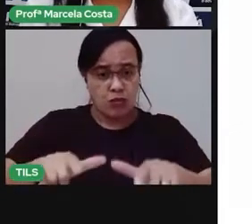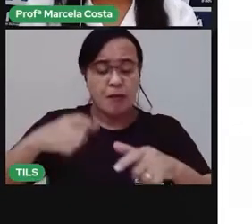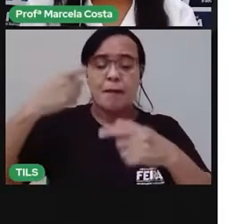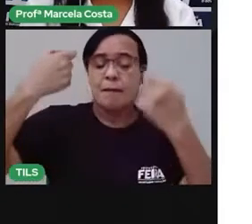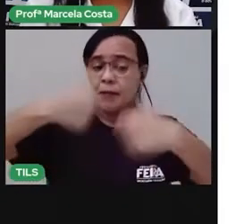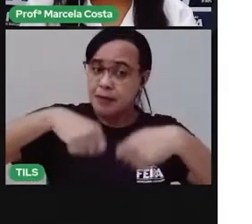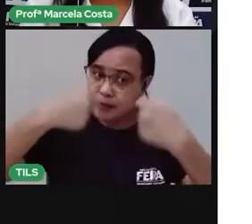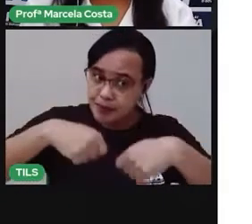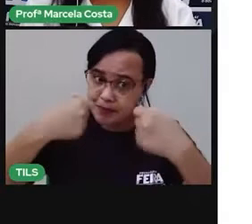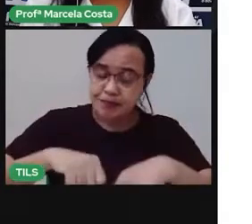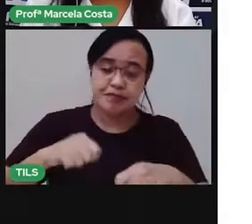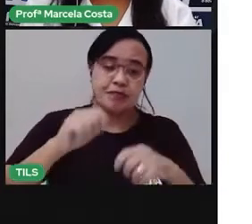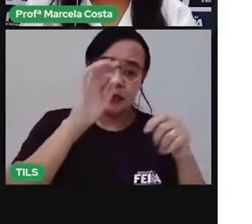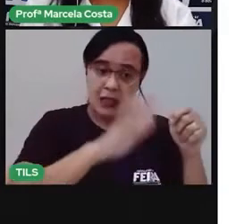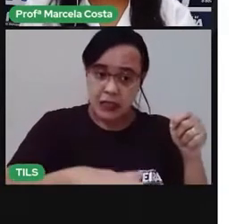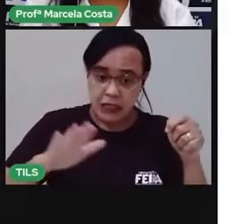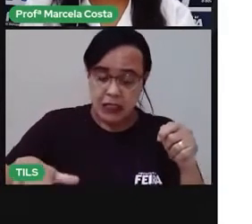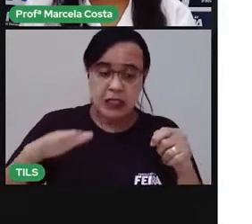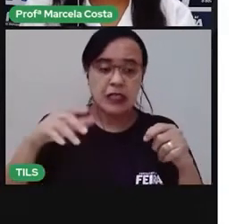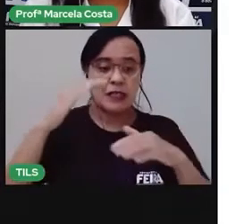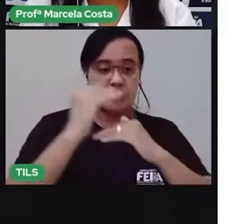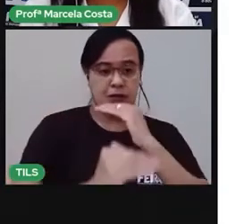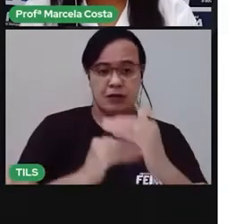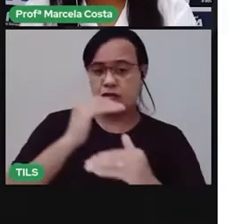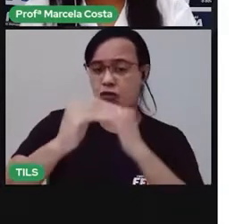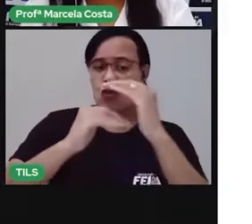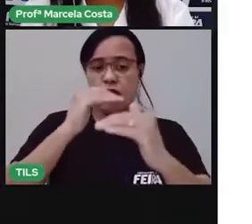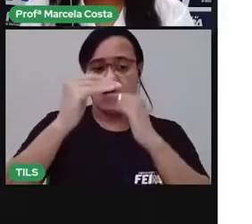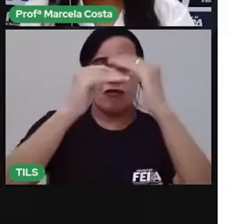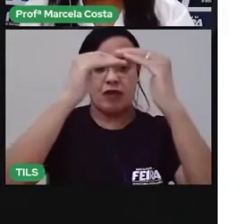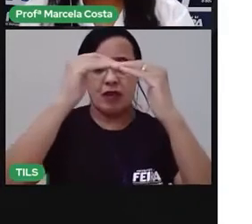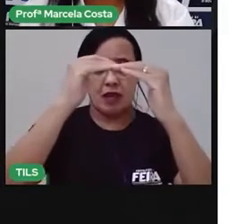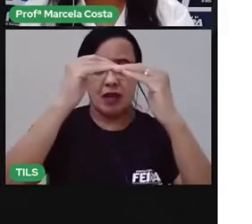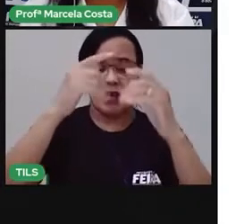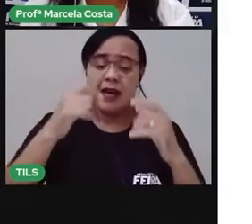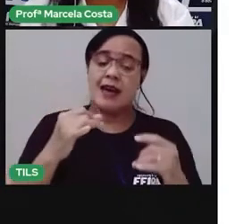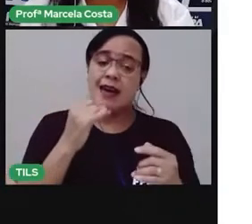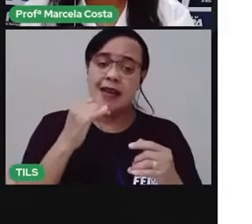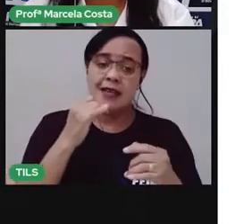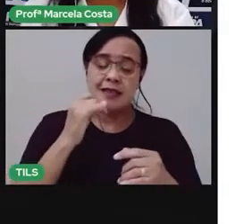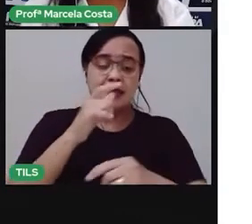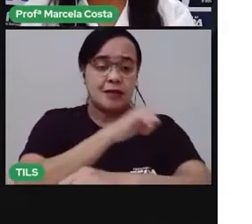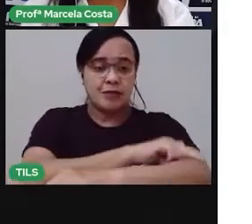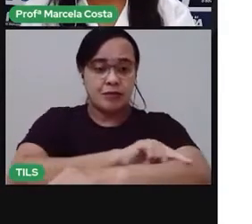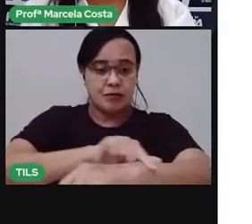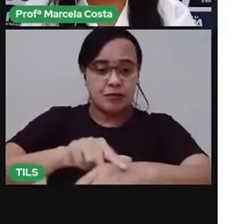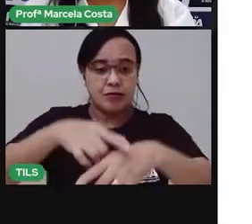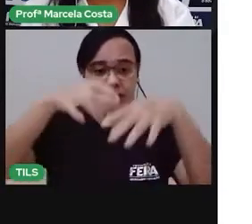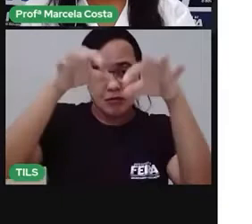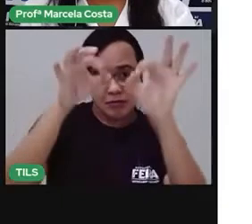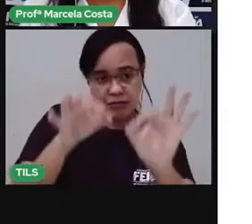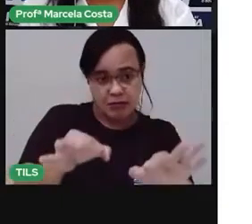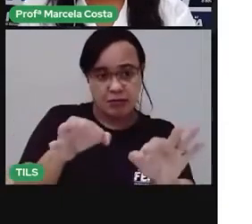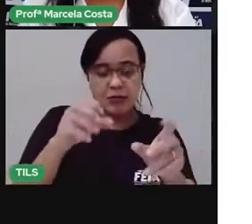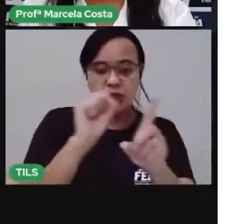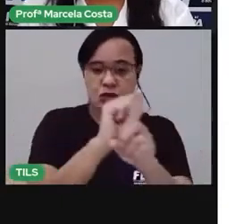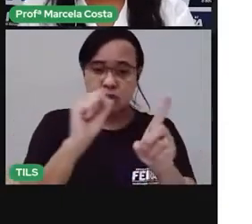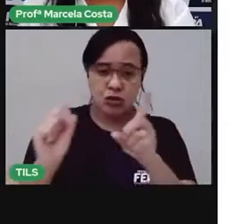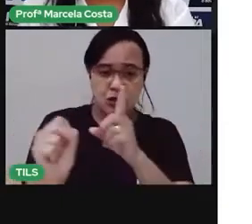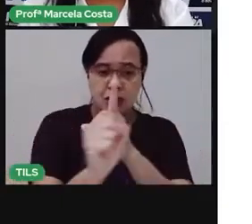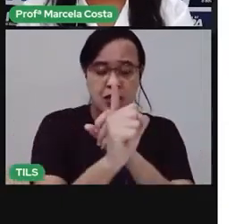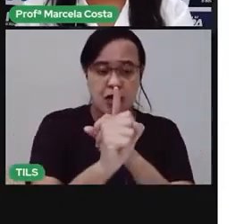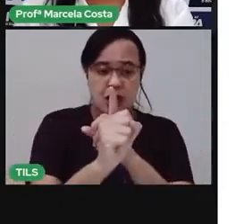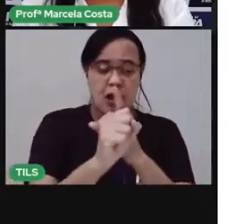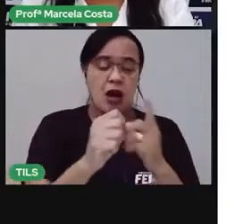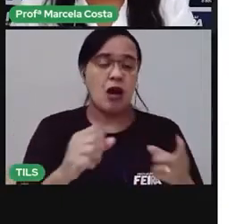tanto moralmente, quanto fisicamente, espiritual e socialmente. Agora,